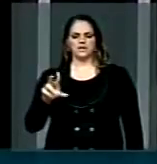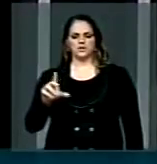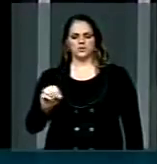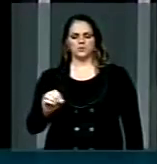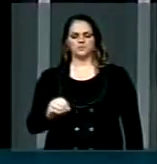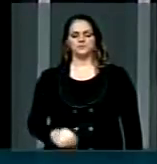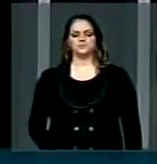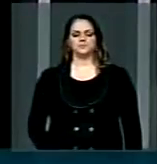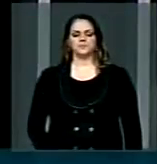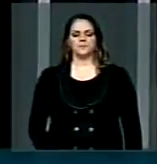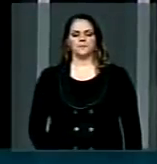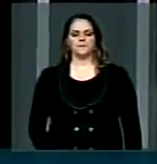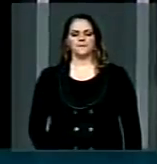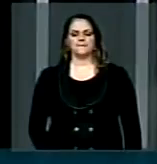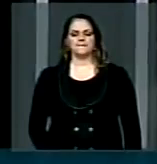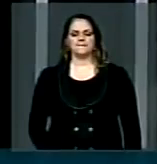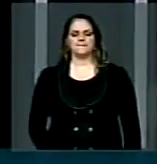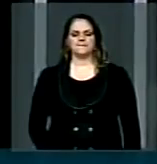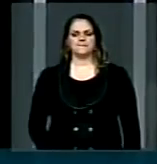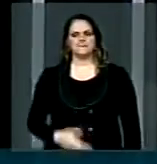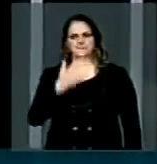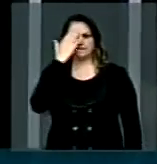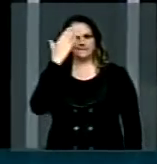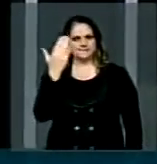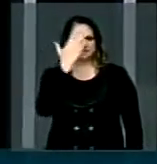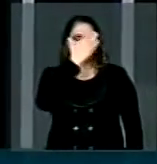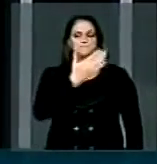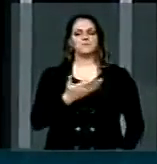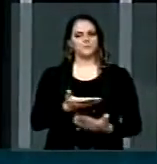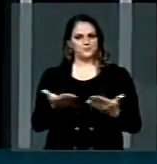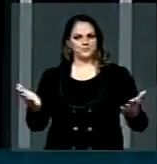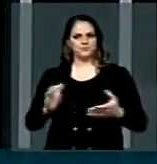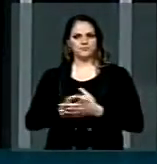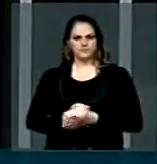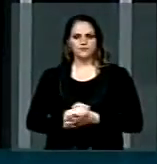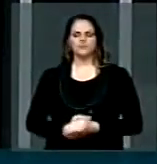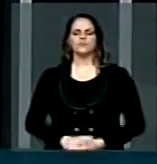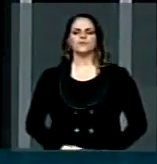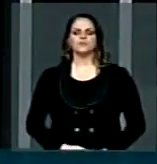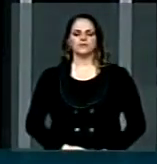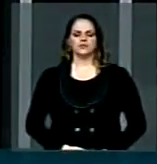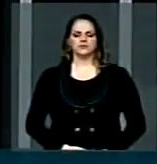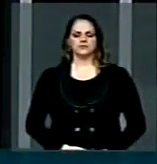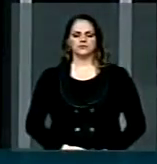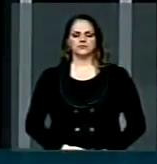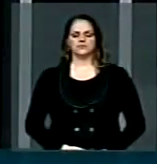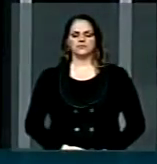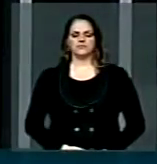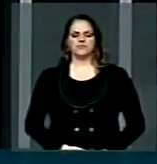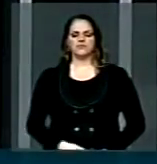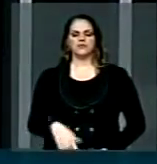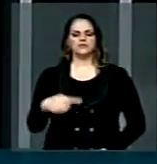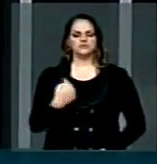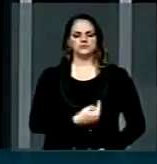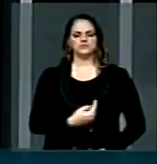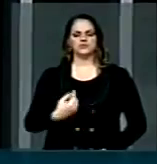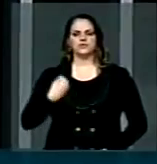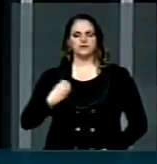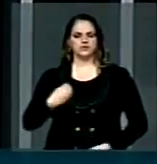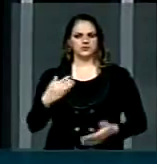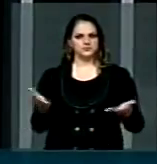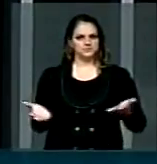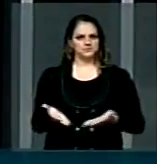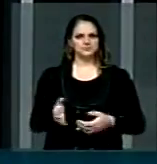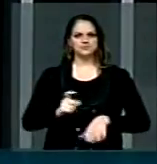senhora presidente. Obrigado, líder André Moura. Senhoras e senhores deputados. Nós estamos vivendo um